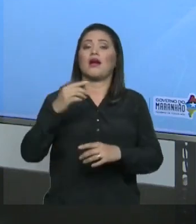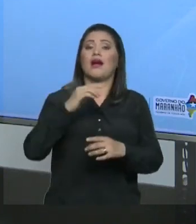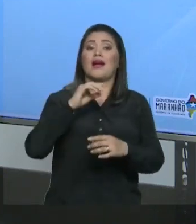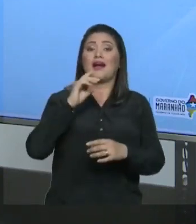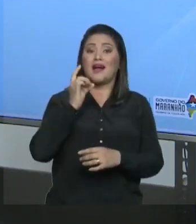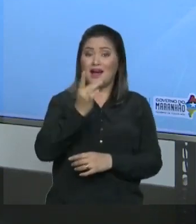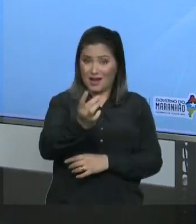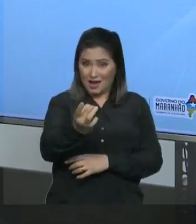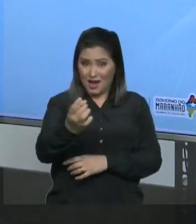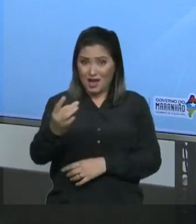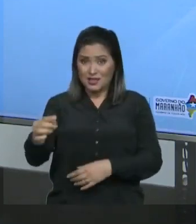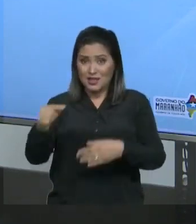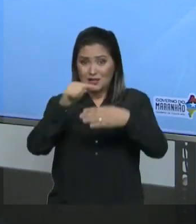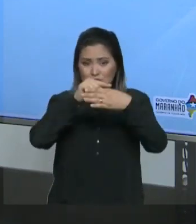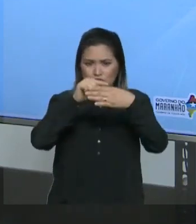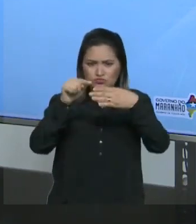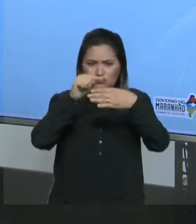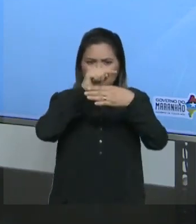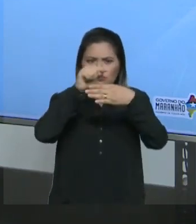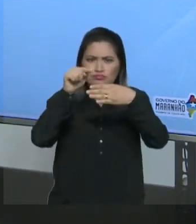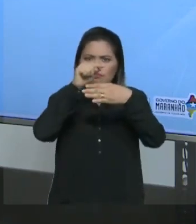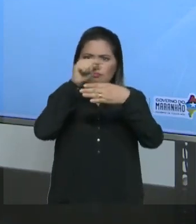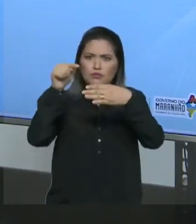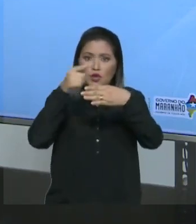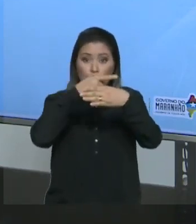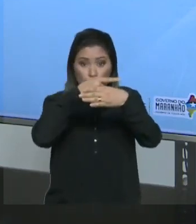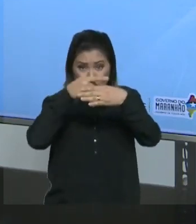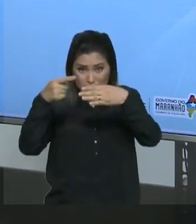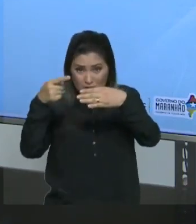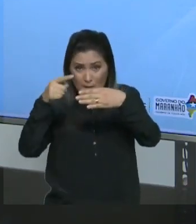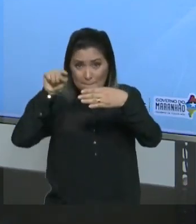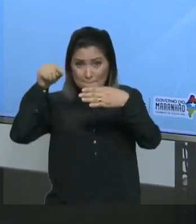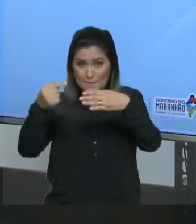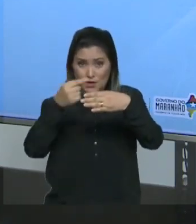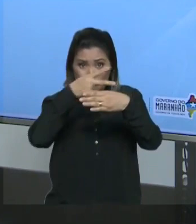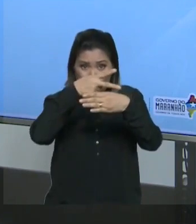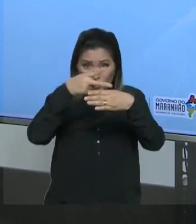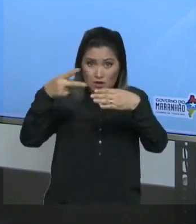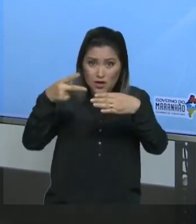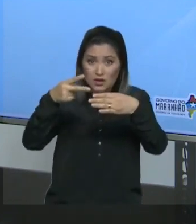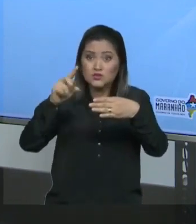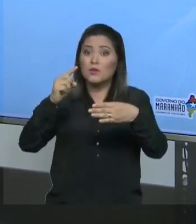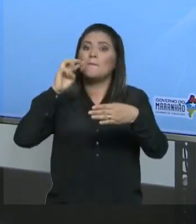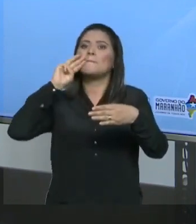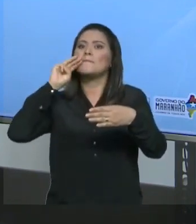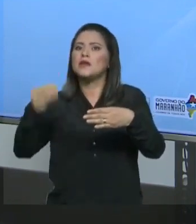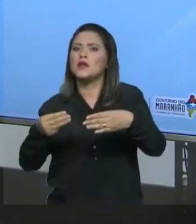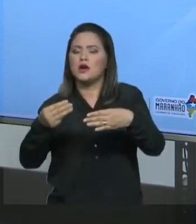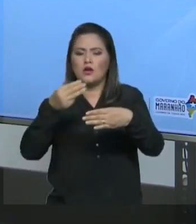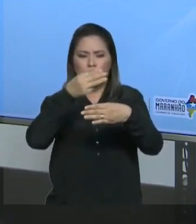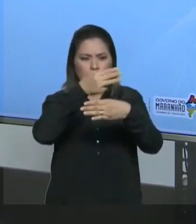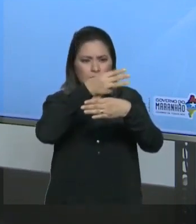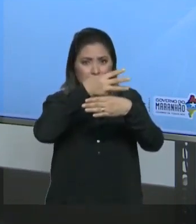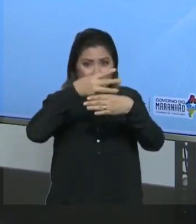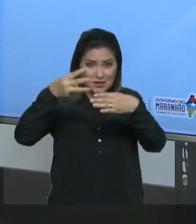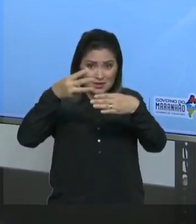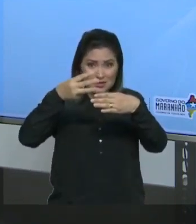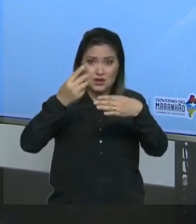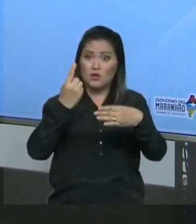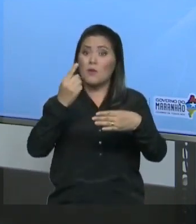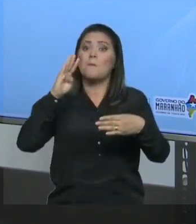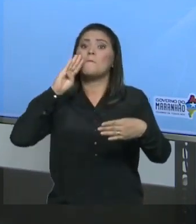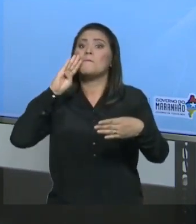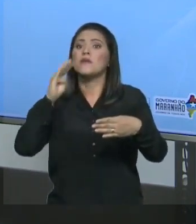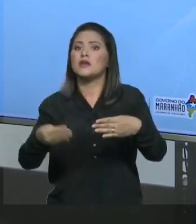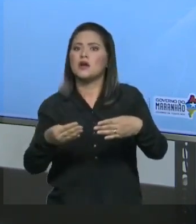você precisa multiplicar por 1.000. 1 traço, 1.000. 2 traços, 1.000.000. 3 traços, 1.000.000. E assim